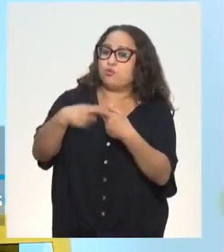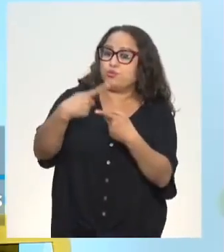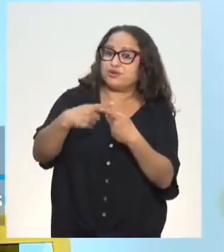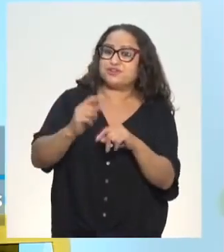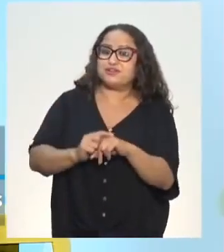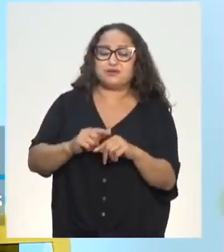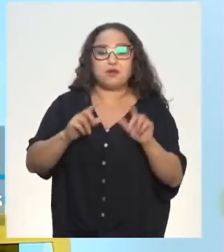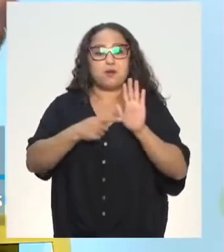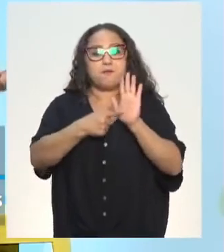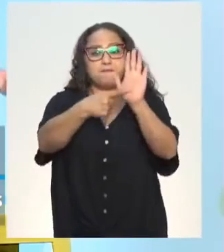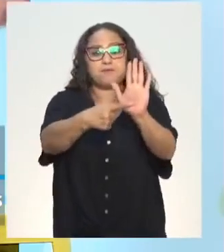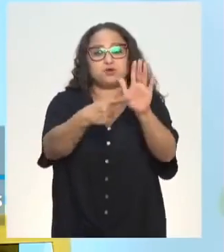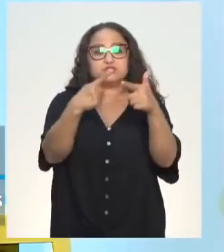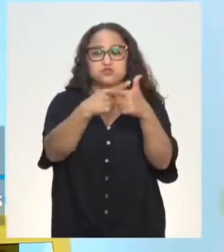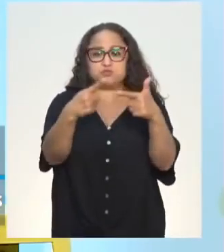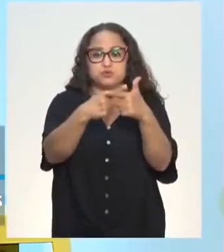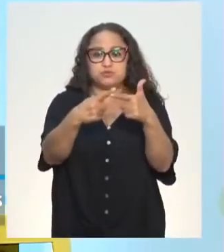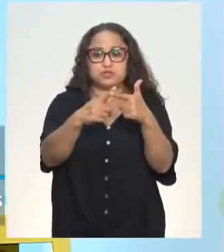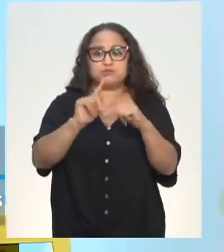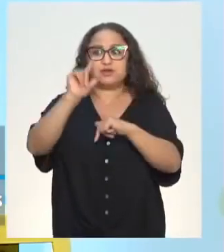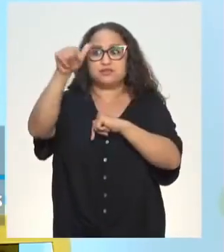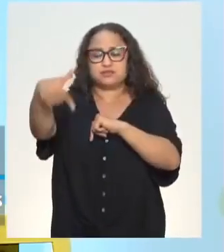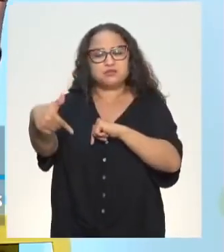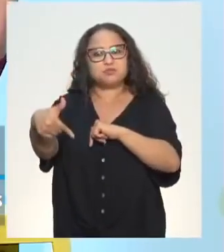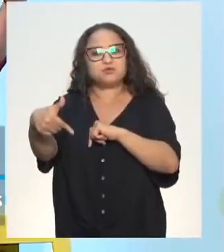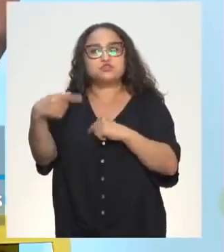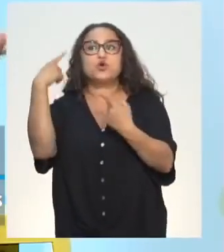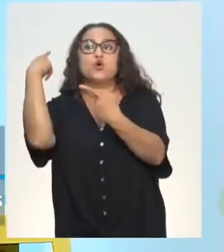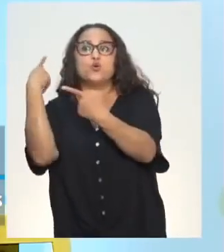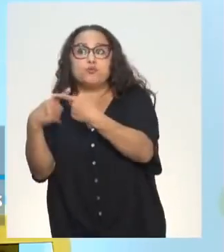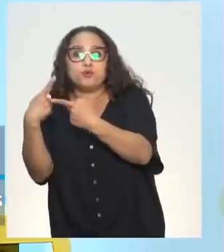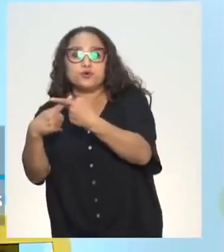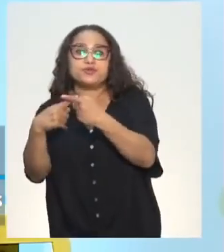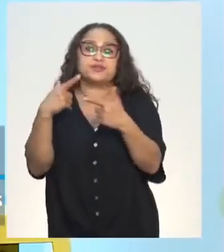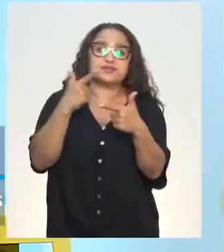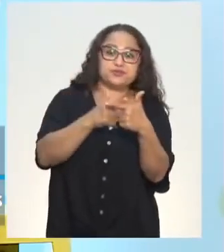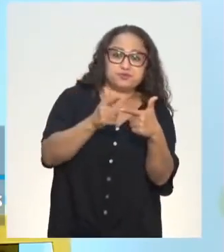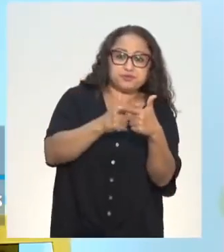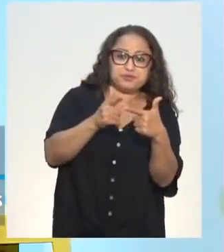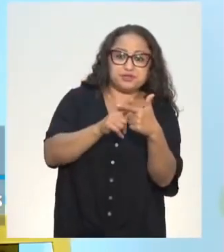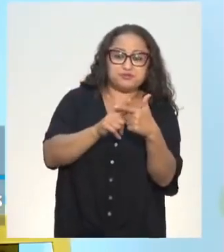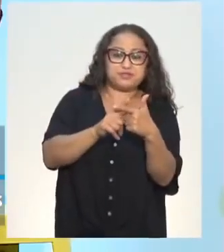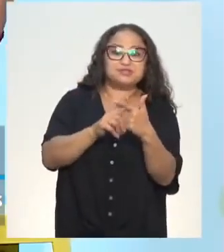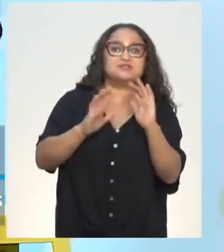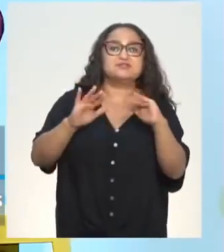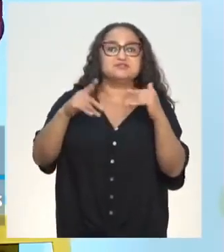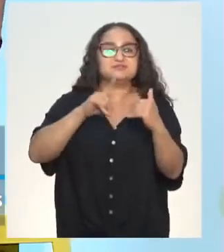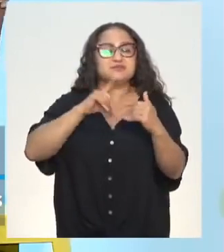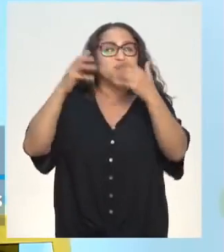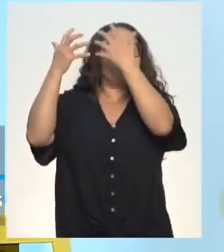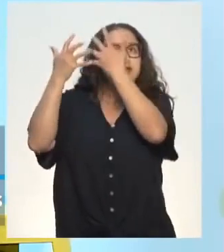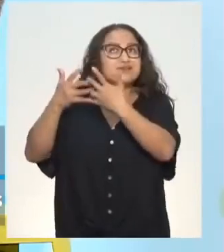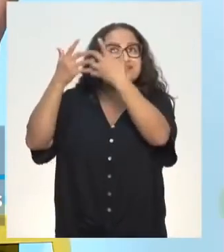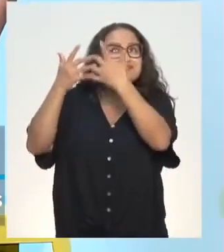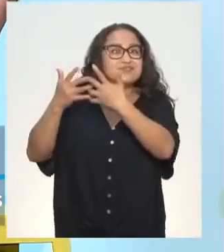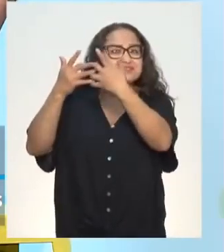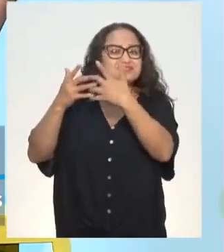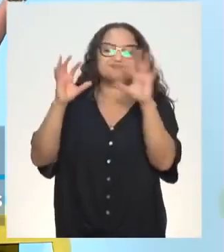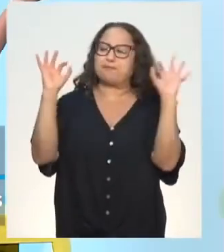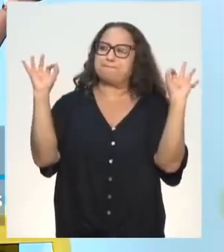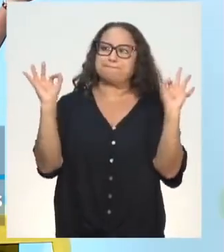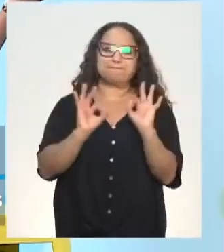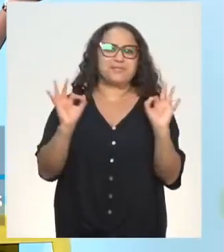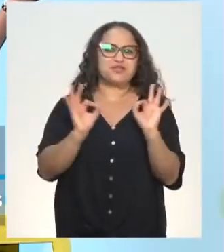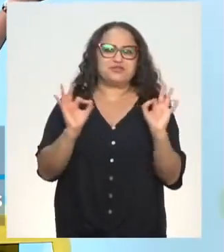problema, depois mostra a possível causa do problema, e traz aí uma reflexão. Perfeito.